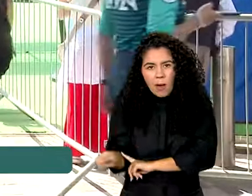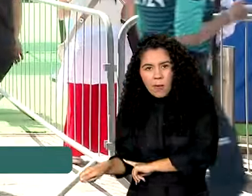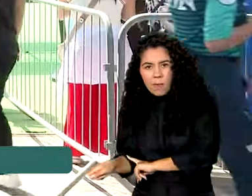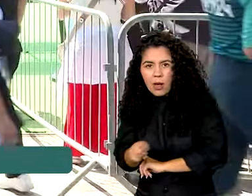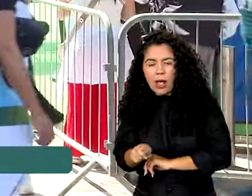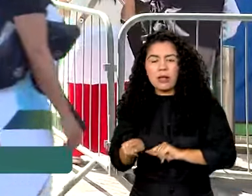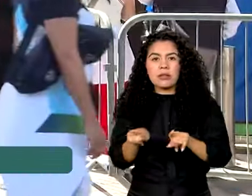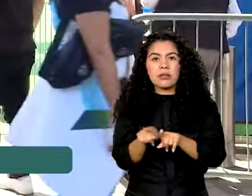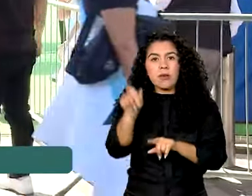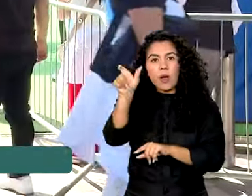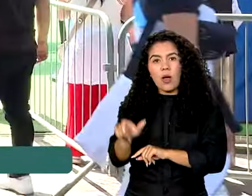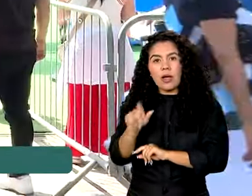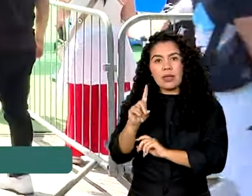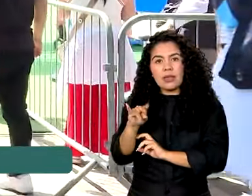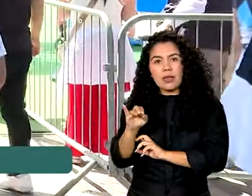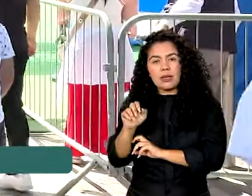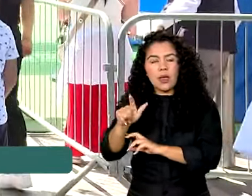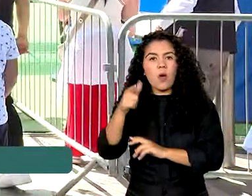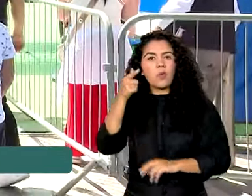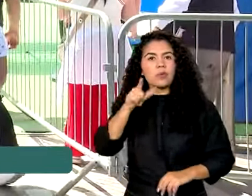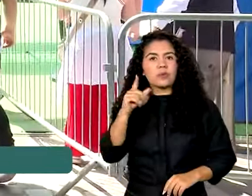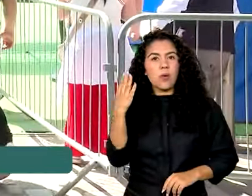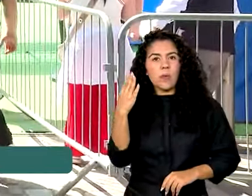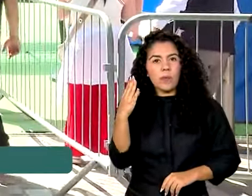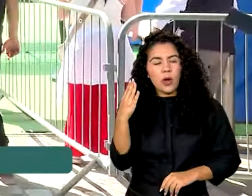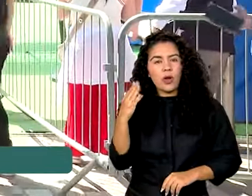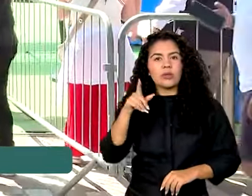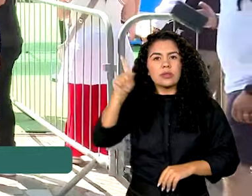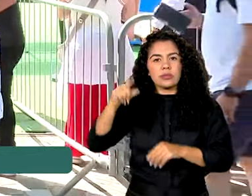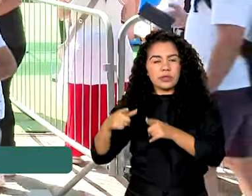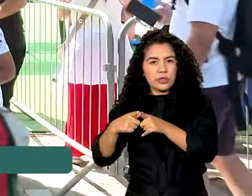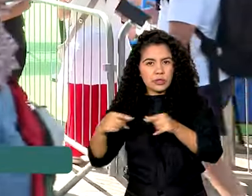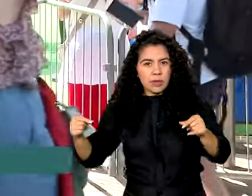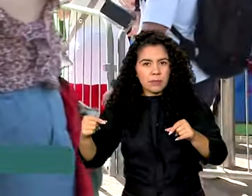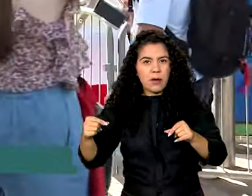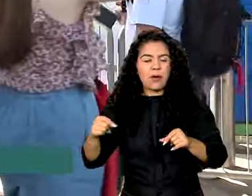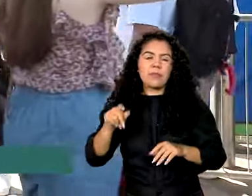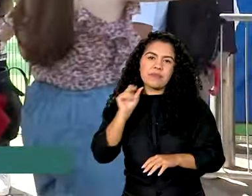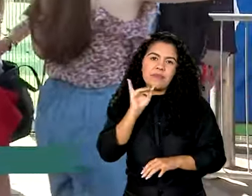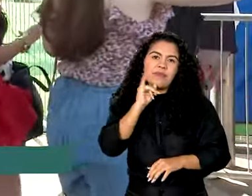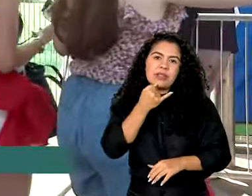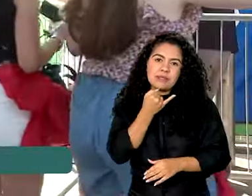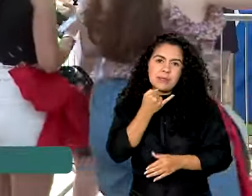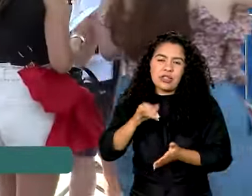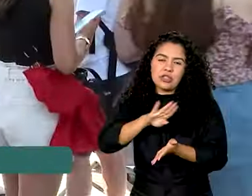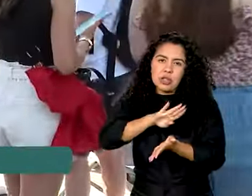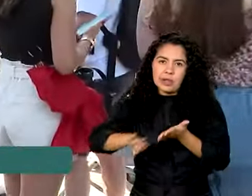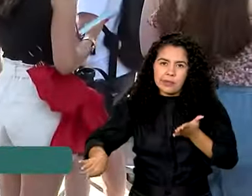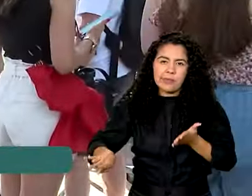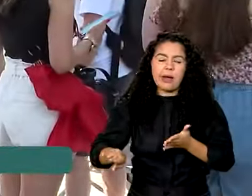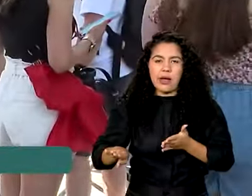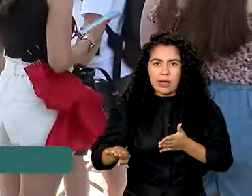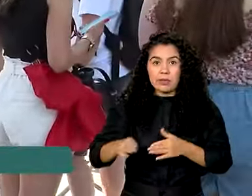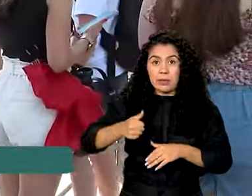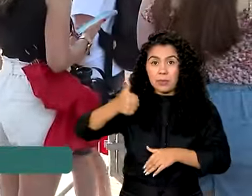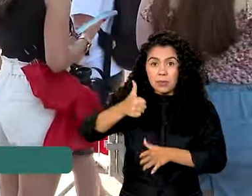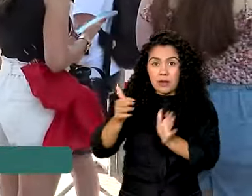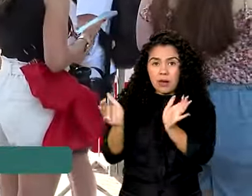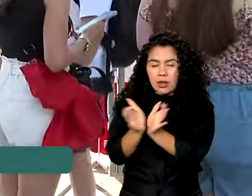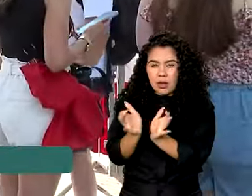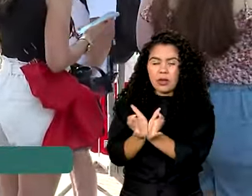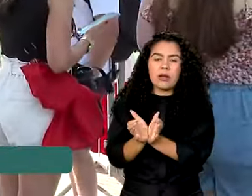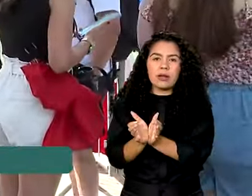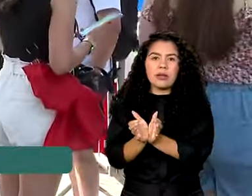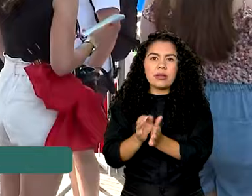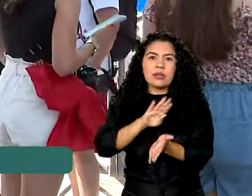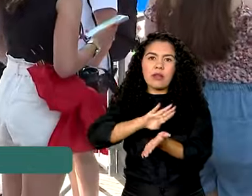Karnin, que foi bronze em Tóquio, foi eliminado, infelizmente, na primeira rodada da categoria 73 quilos masculino e está